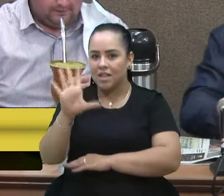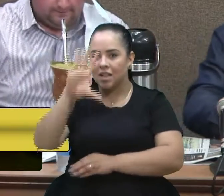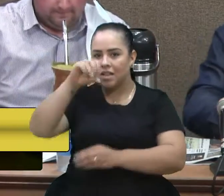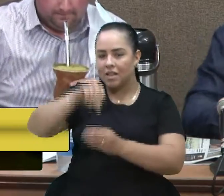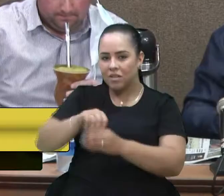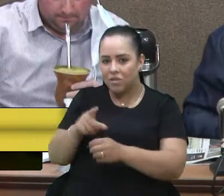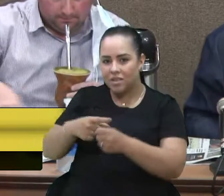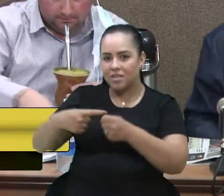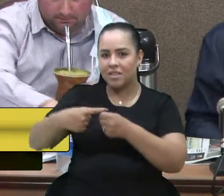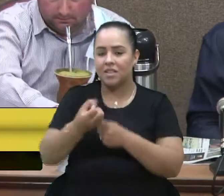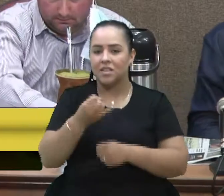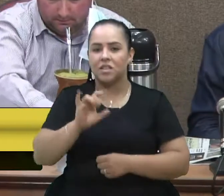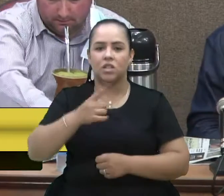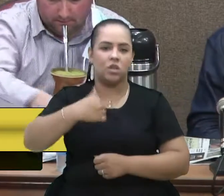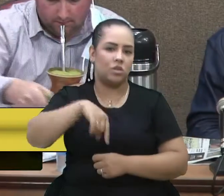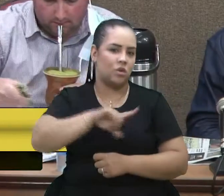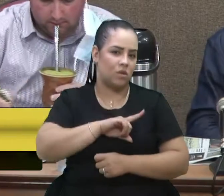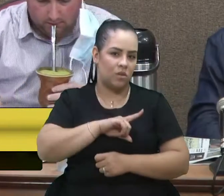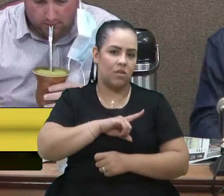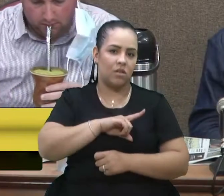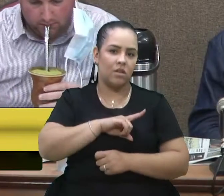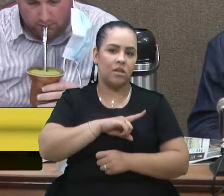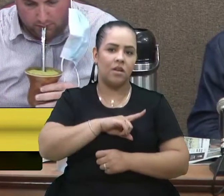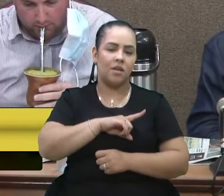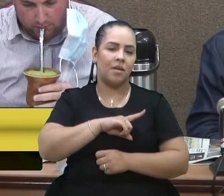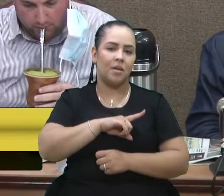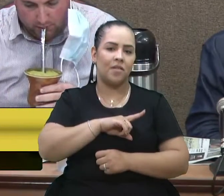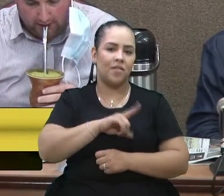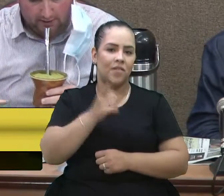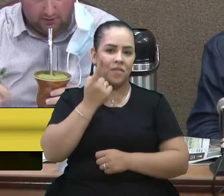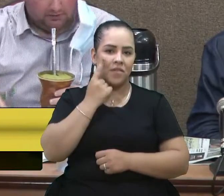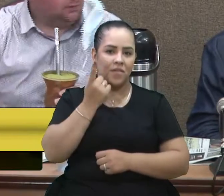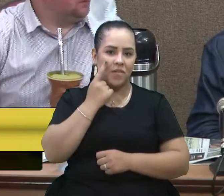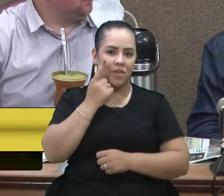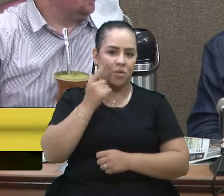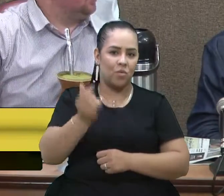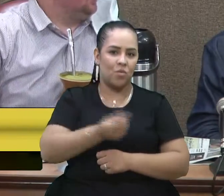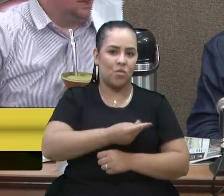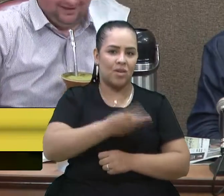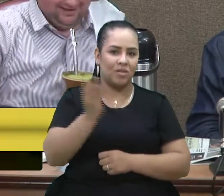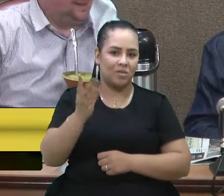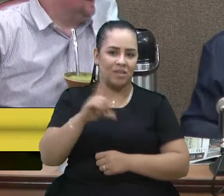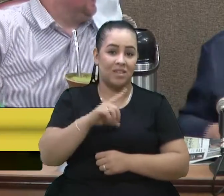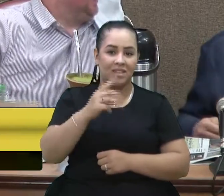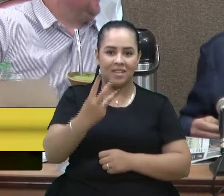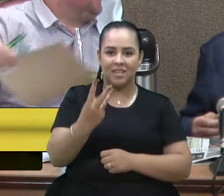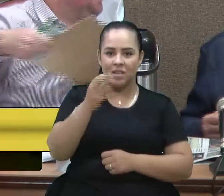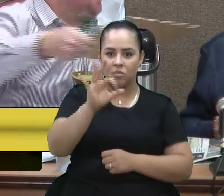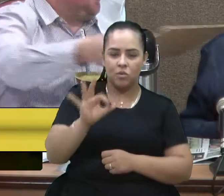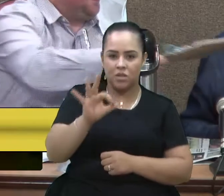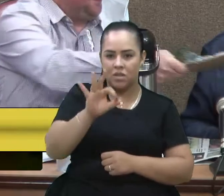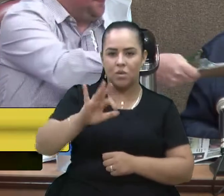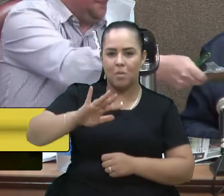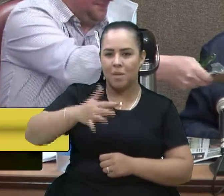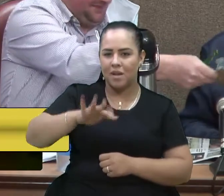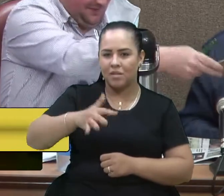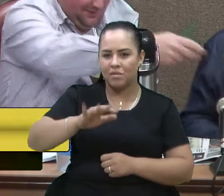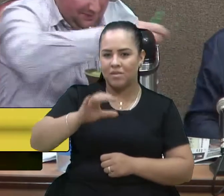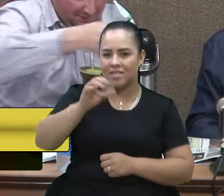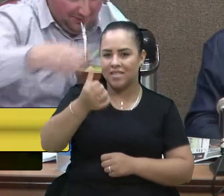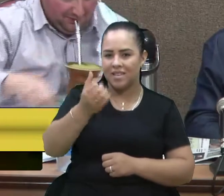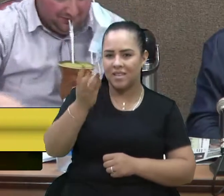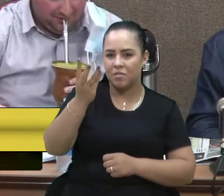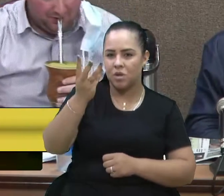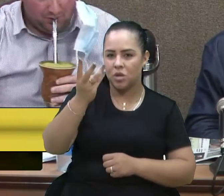Se nós pegar uma, sempre se diz, né, se nós pegar a conta de padeiro aqui, 3% dá em torno de mais de 6 milhões